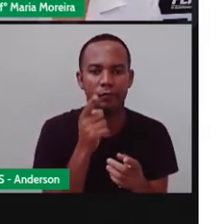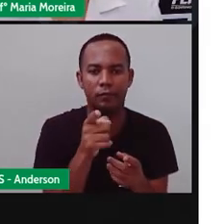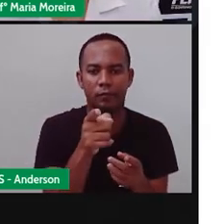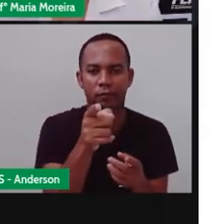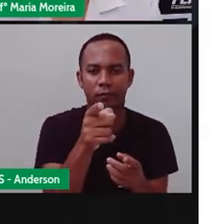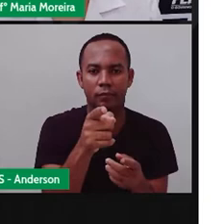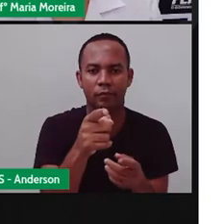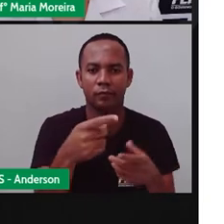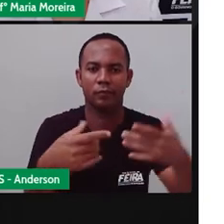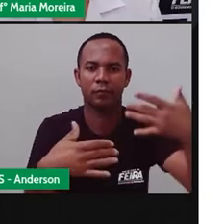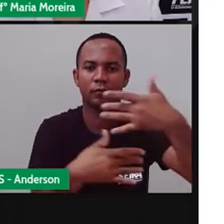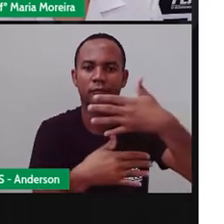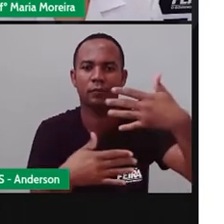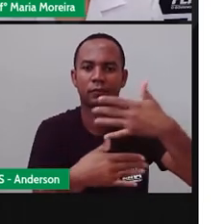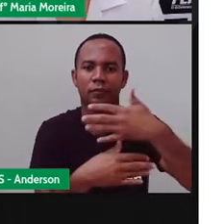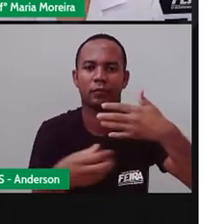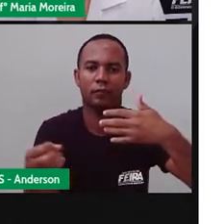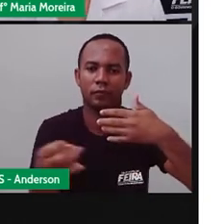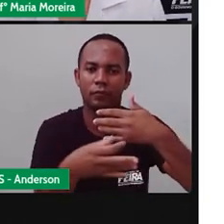novas.